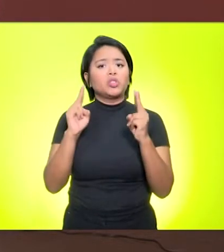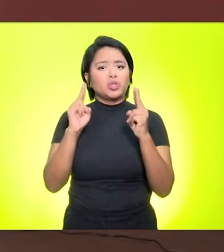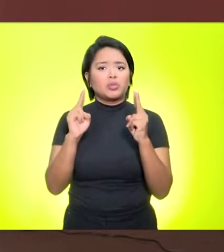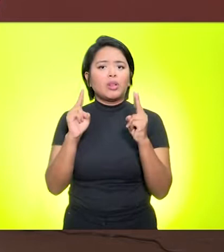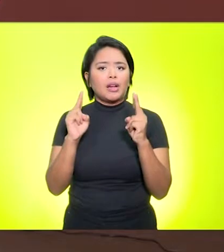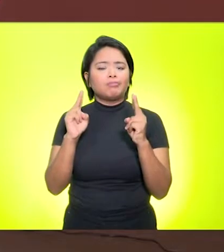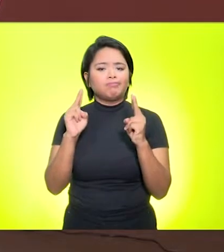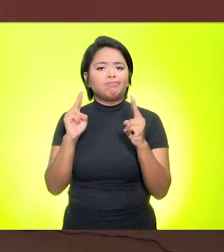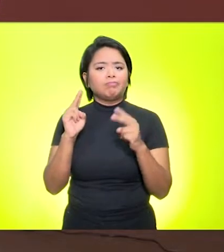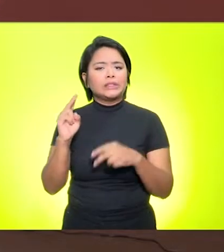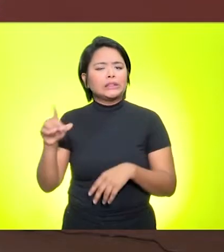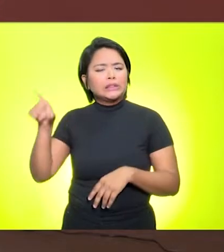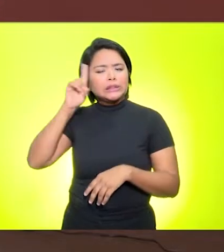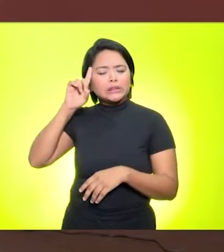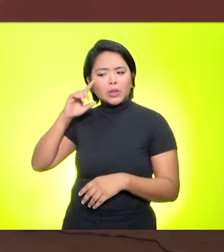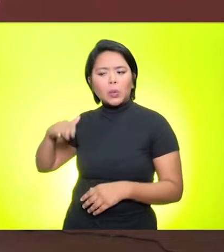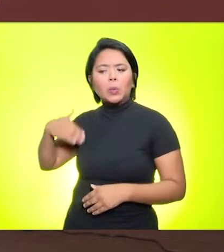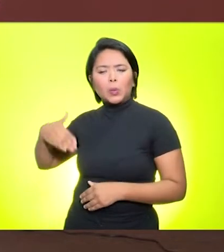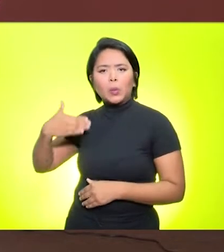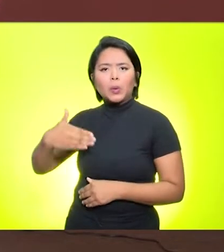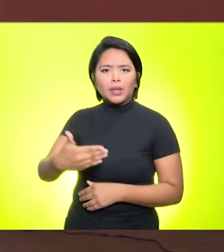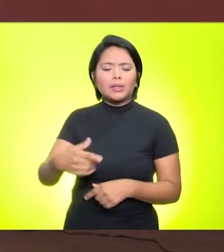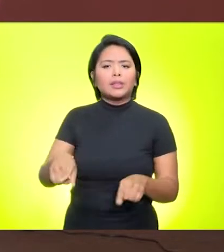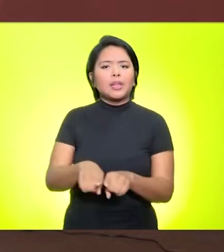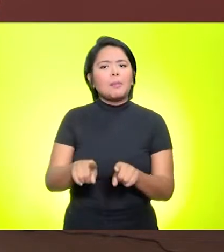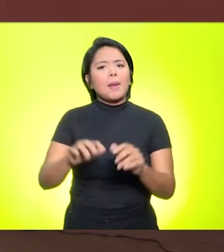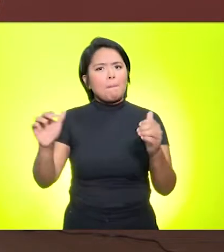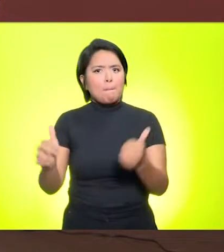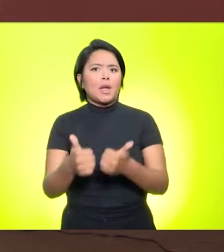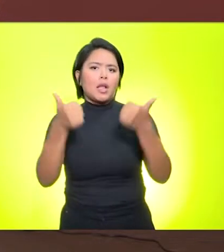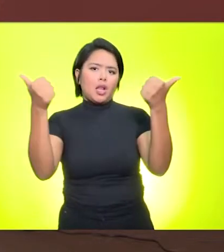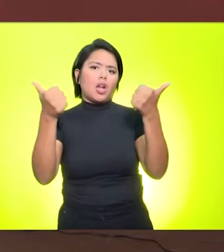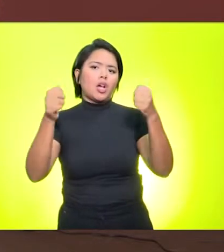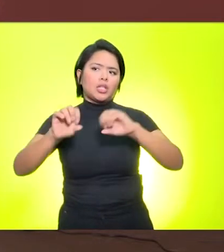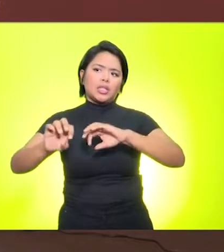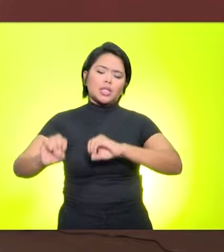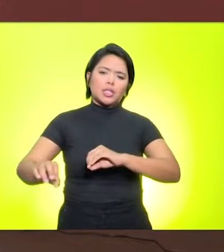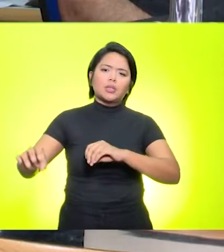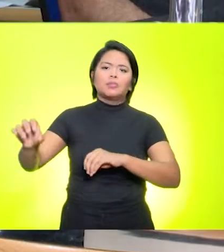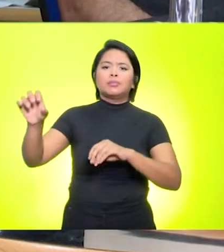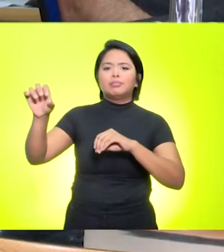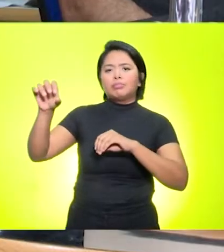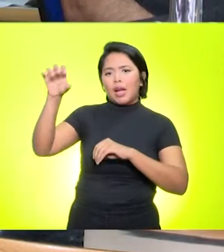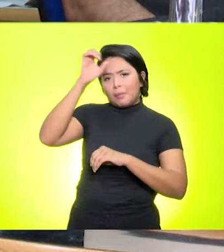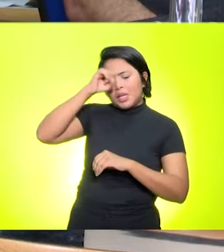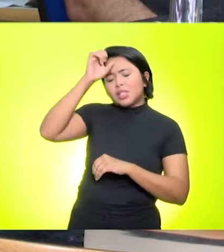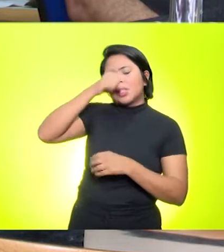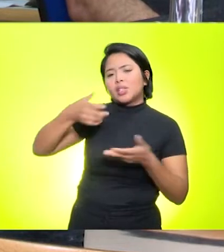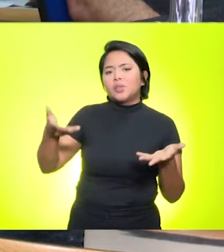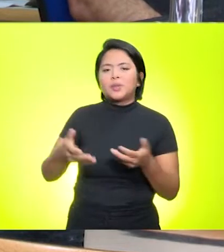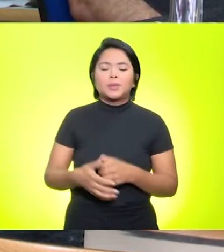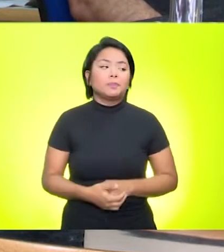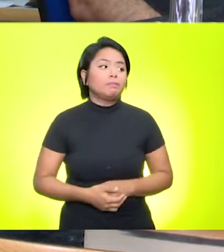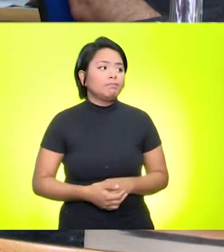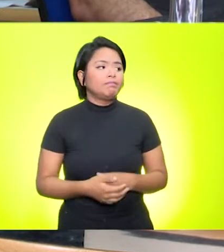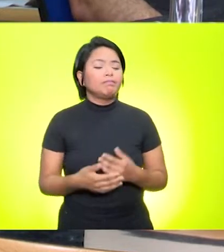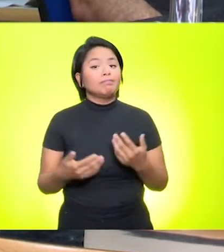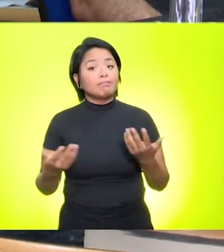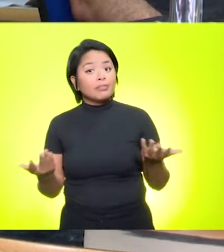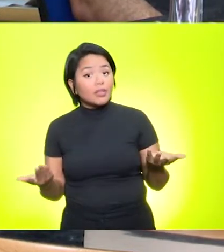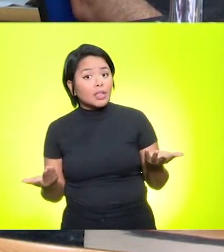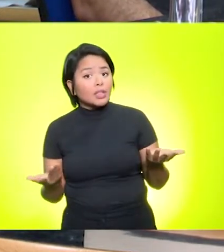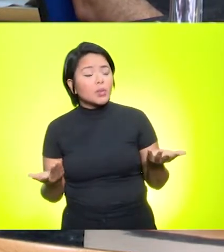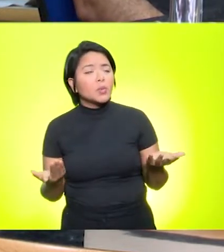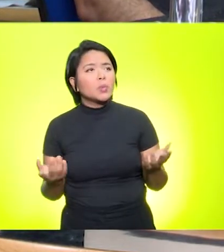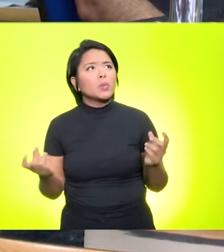parte do nosso cotidiano e melhorar os processos de ensino e de aprendizagem. Então, os